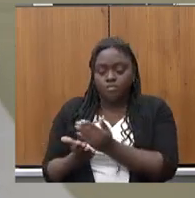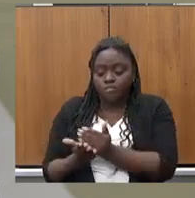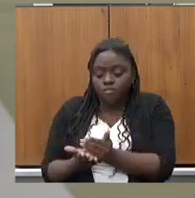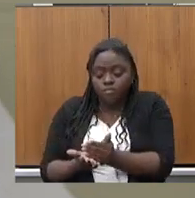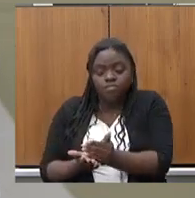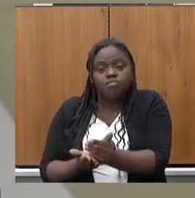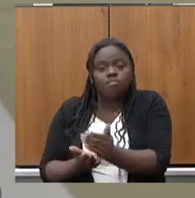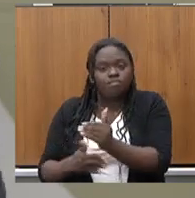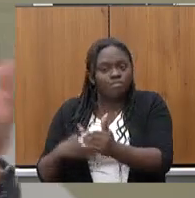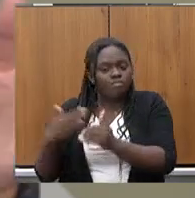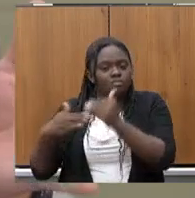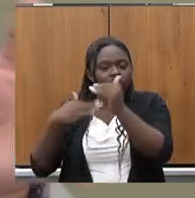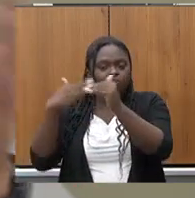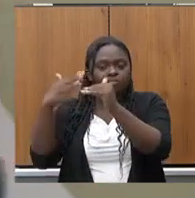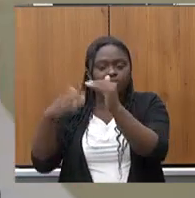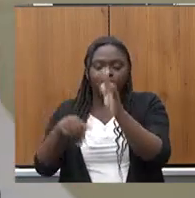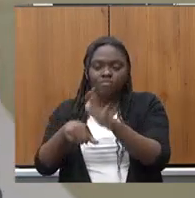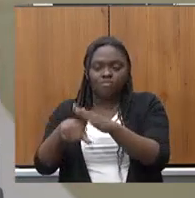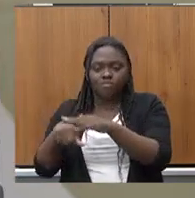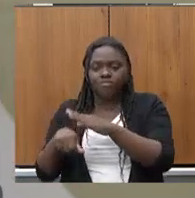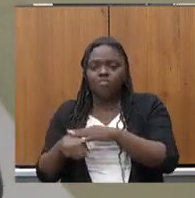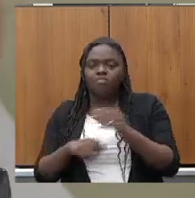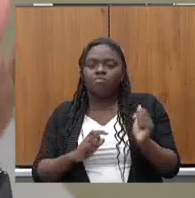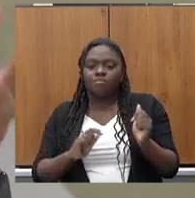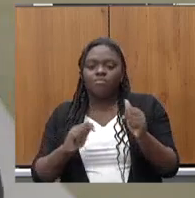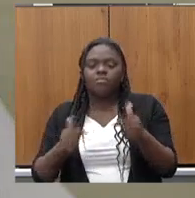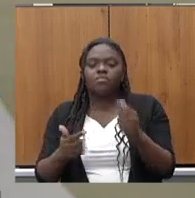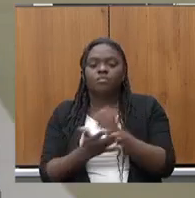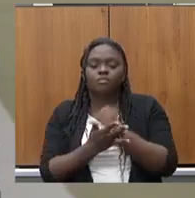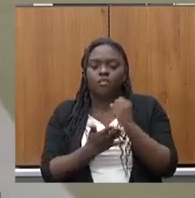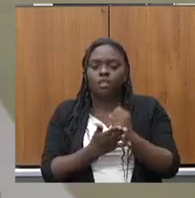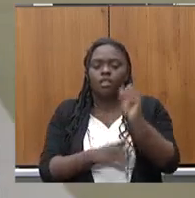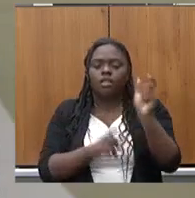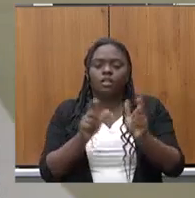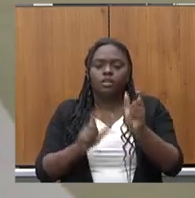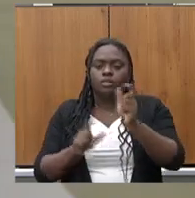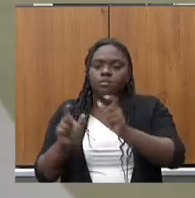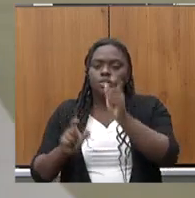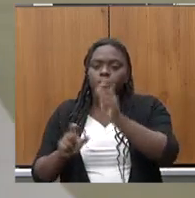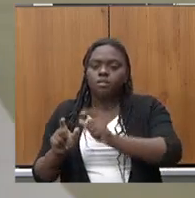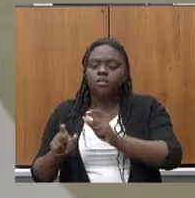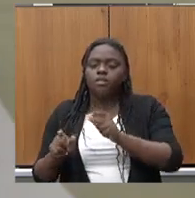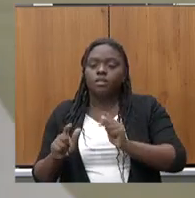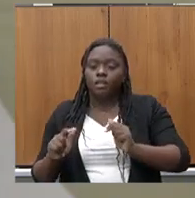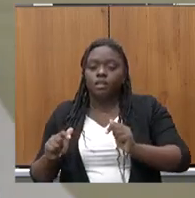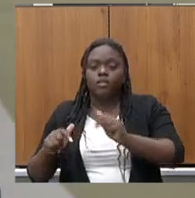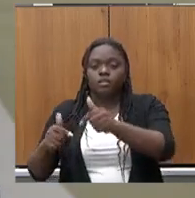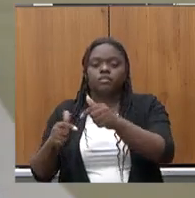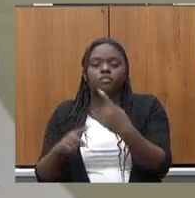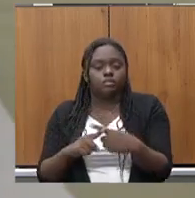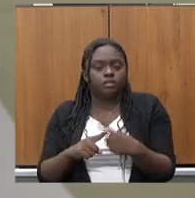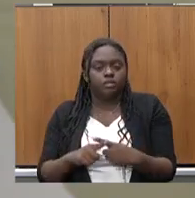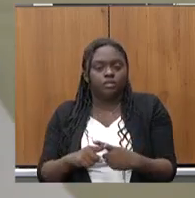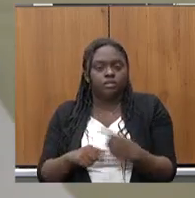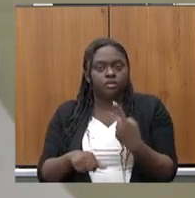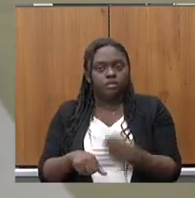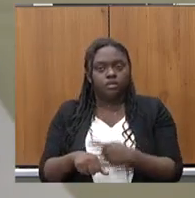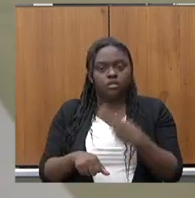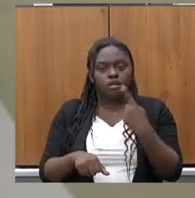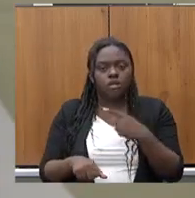implementar, começam a fazer as obras, a contratar pessoas e a operar. Porque, neste momento,